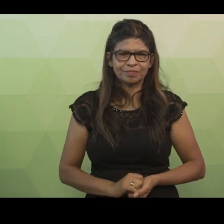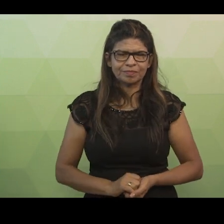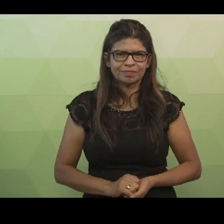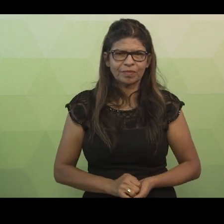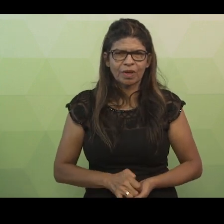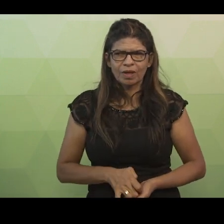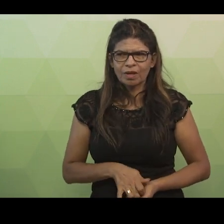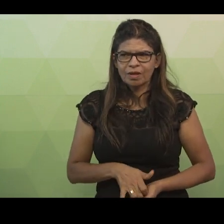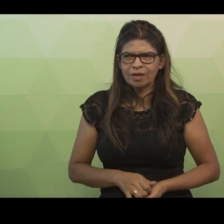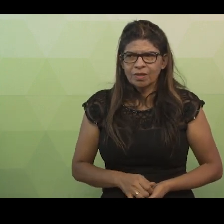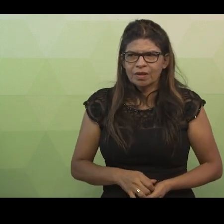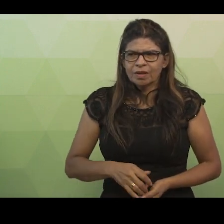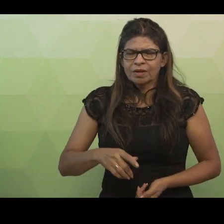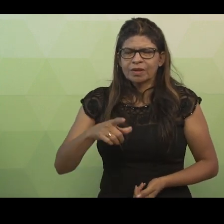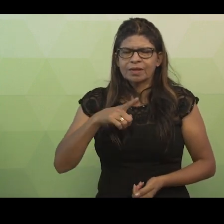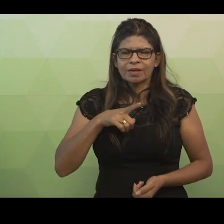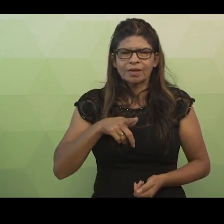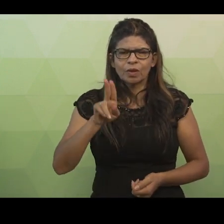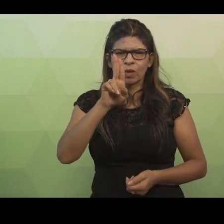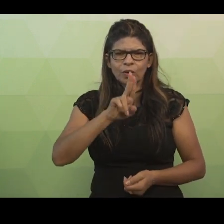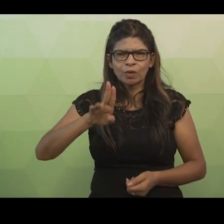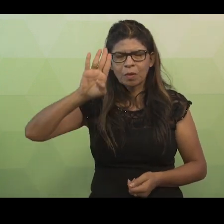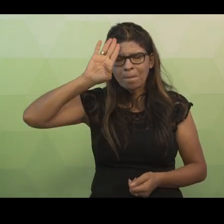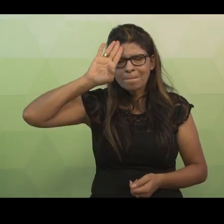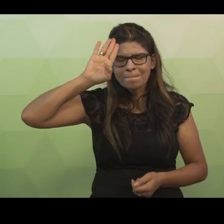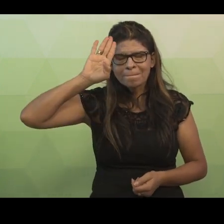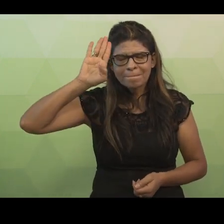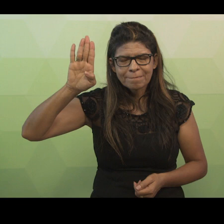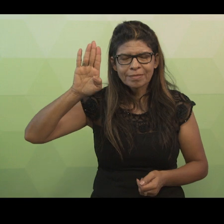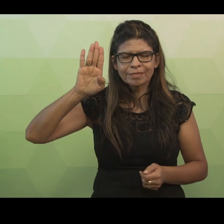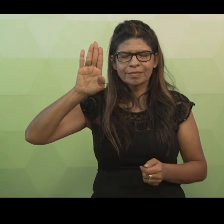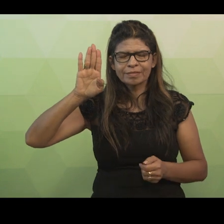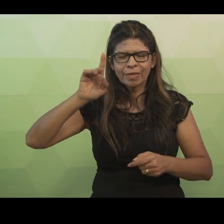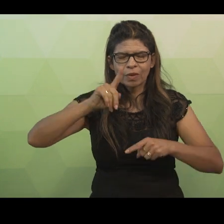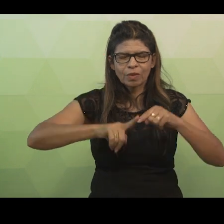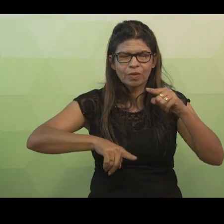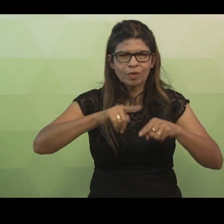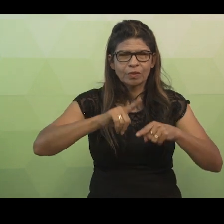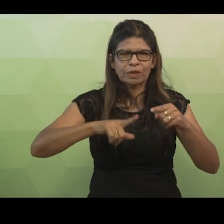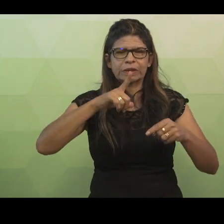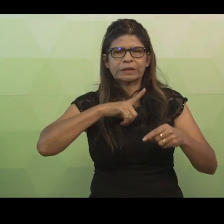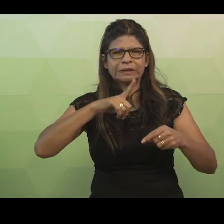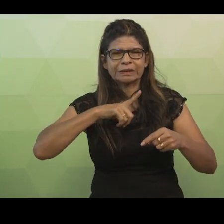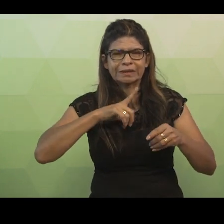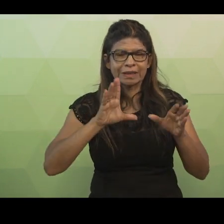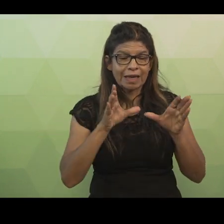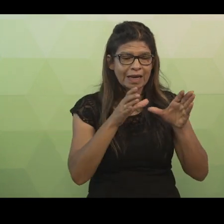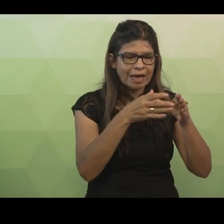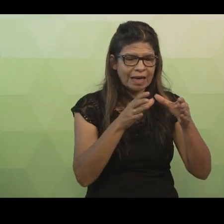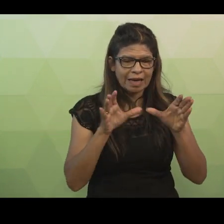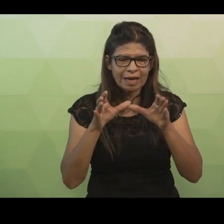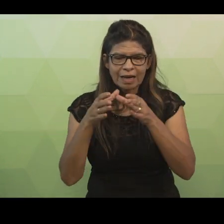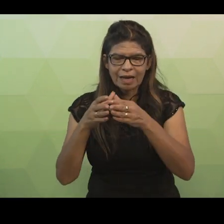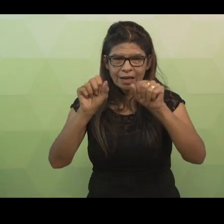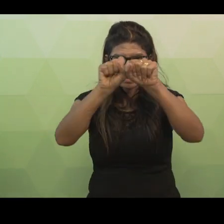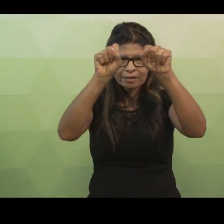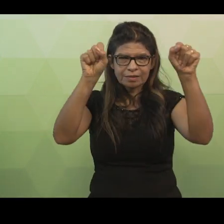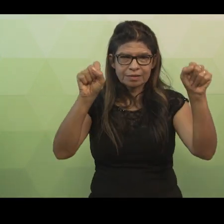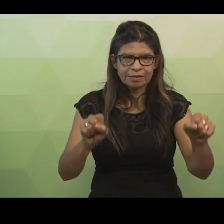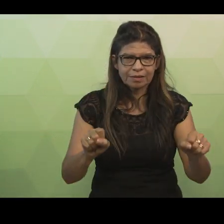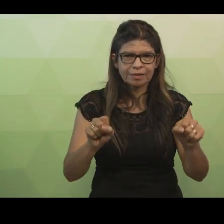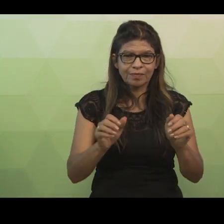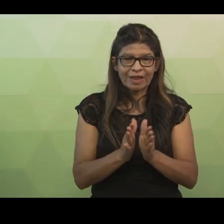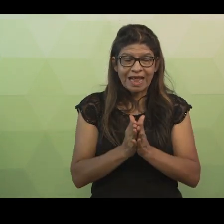Listados os casos de uso principal e os objetos, teremos então as classes deste sistema. Livro,